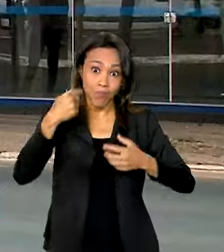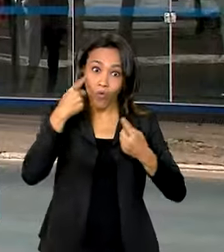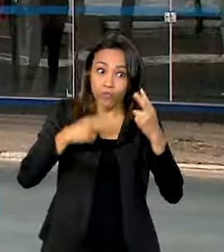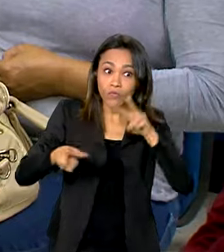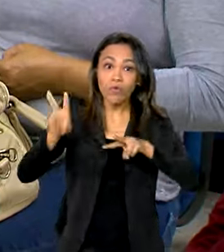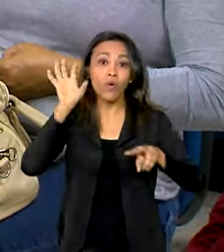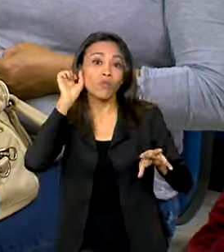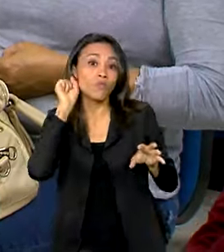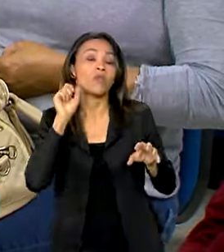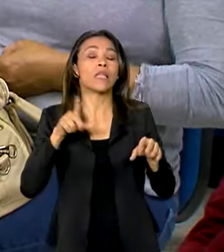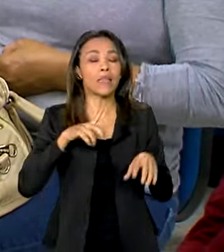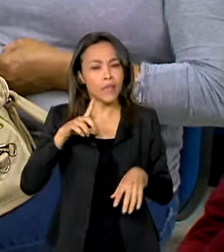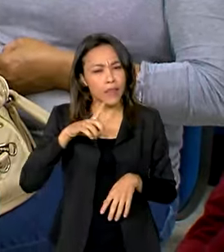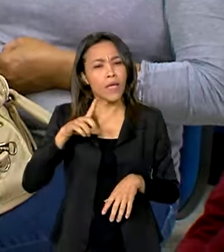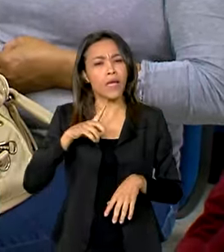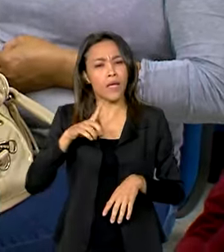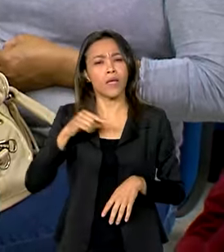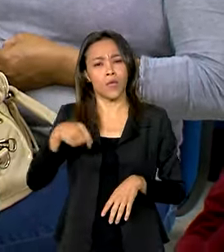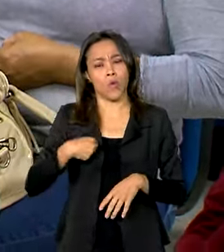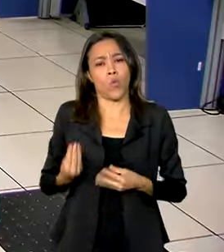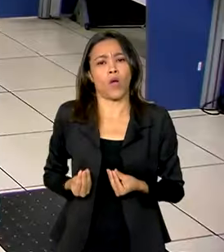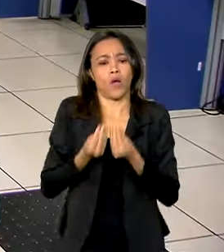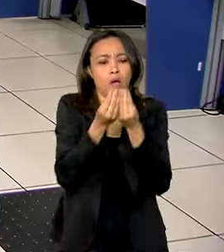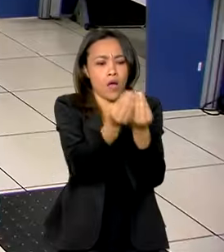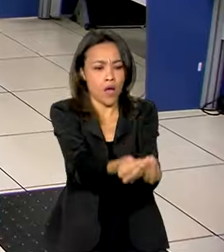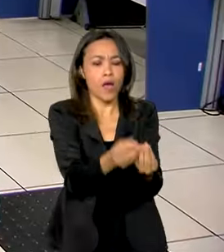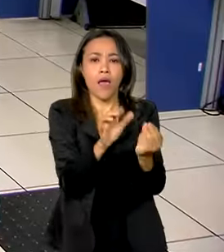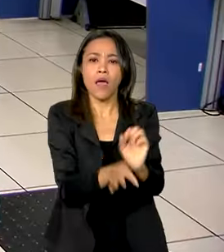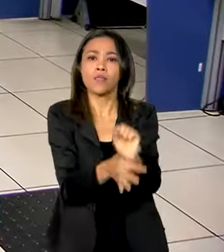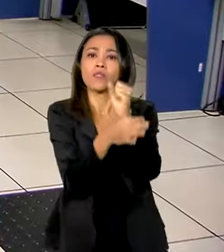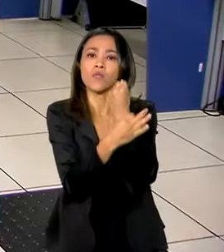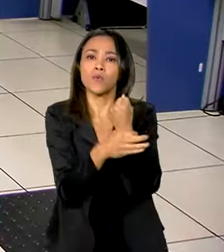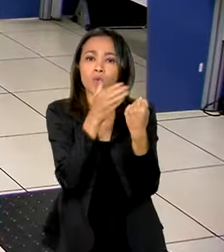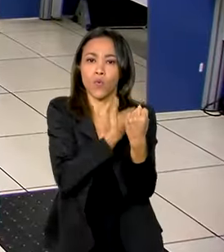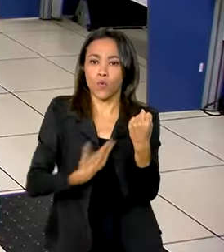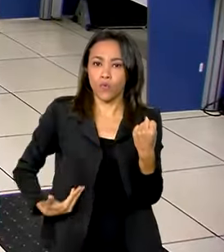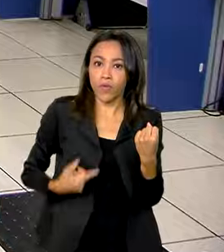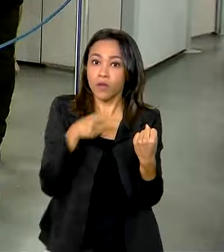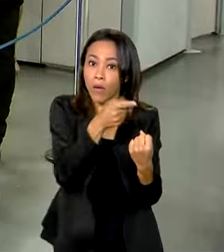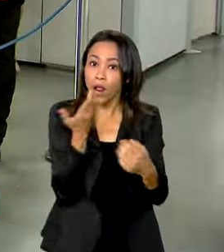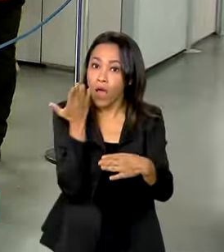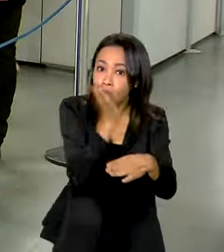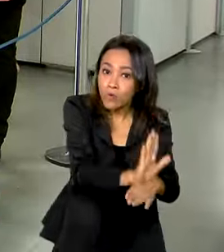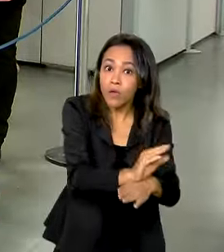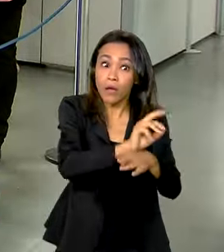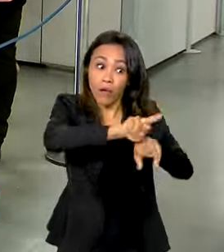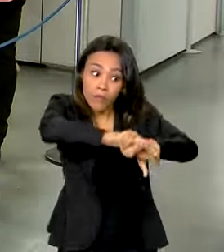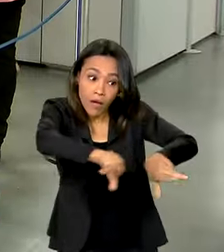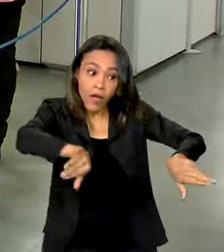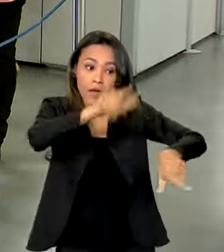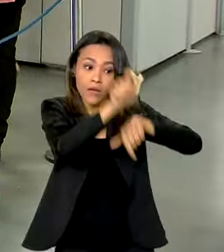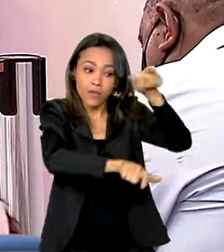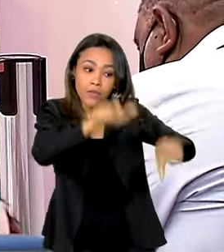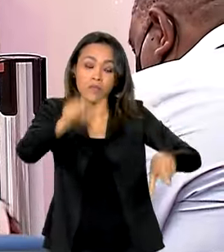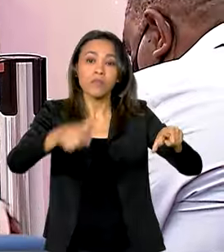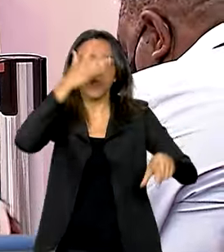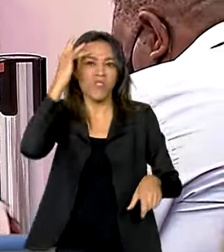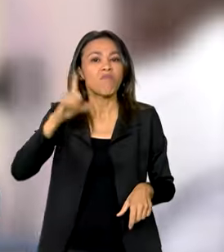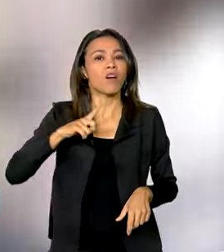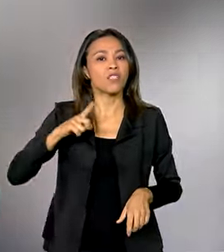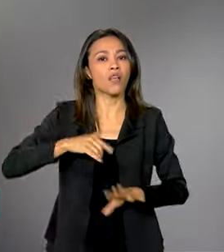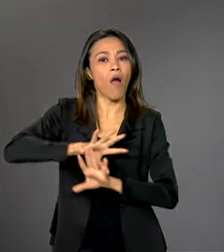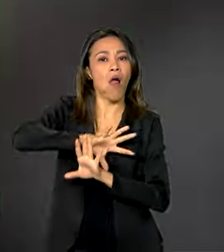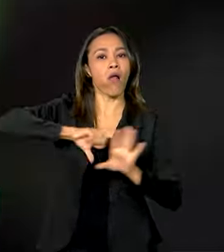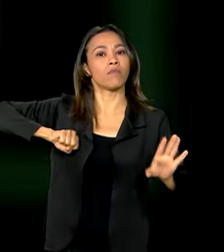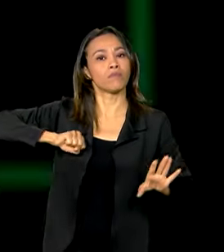INSS, o benefício é uma garantia de subsistência para muita gente, mas também um prato cheio para